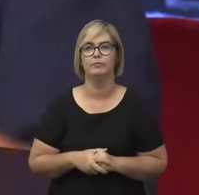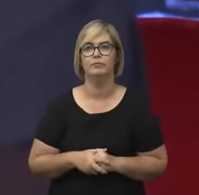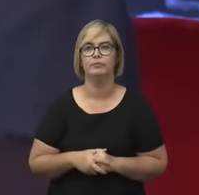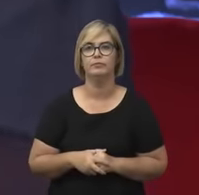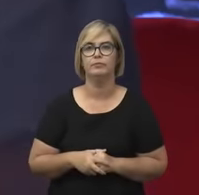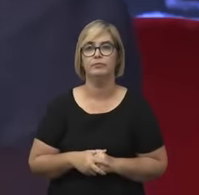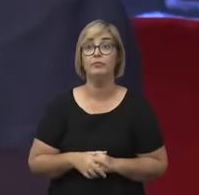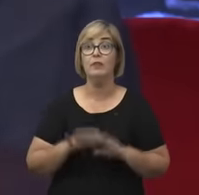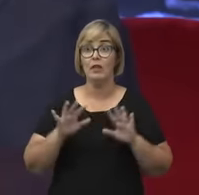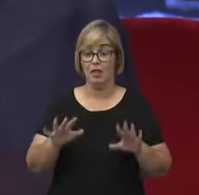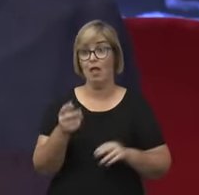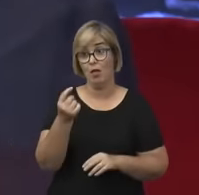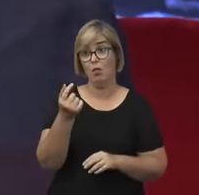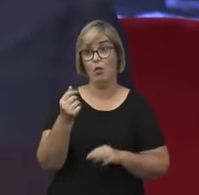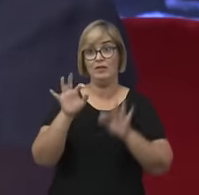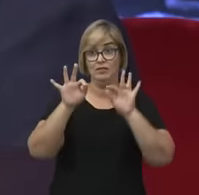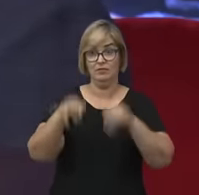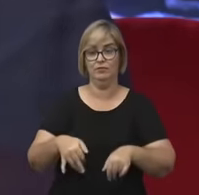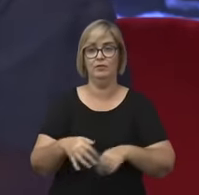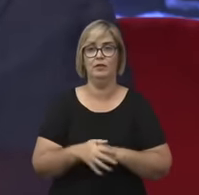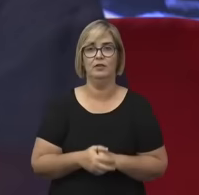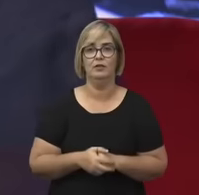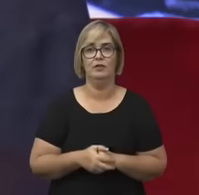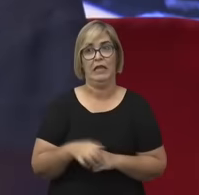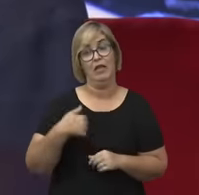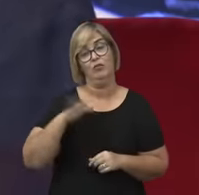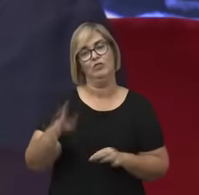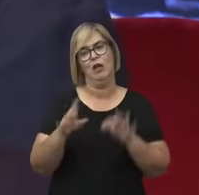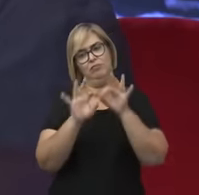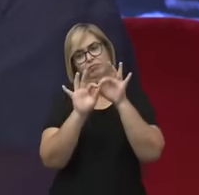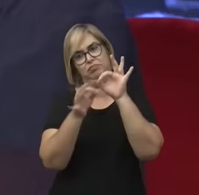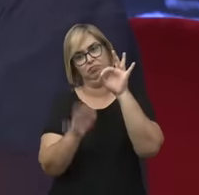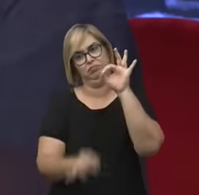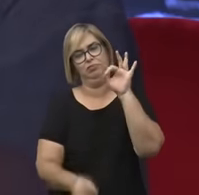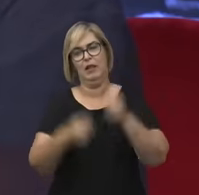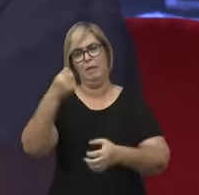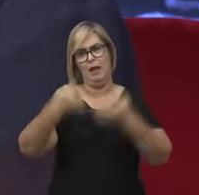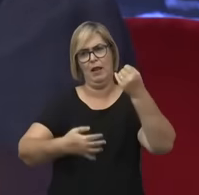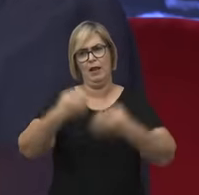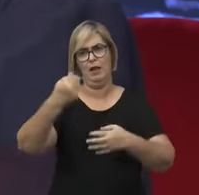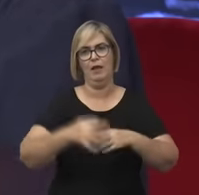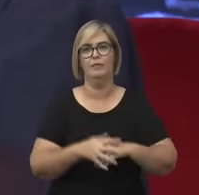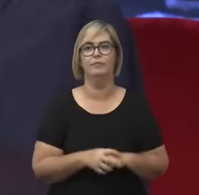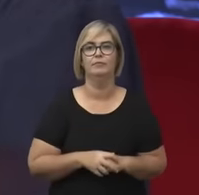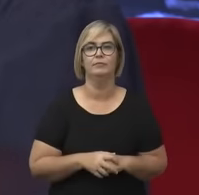Passando para a fase final da minha fala, acho que já estou me alongando um pouco, para fechar,